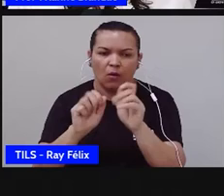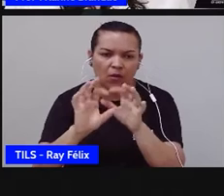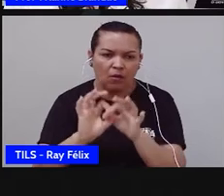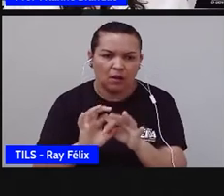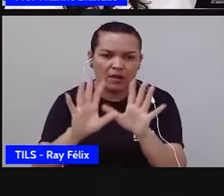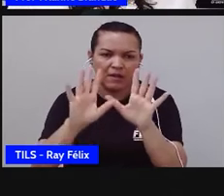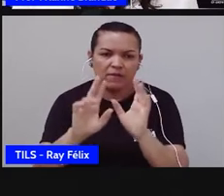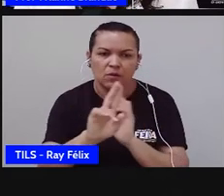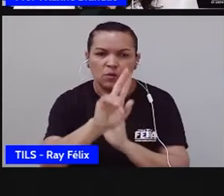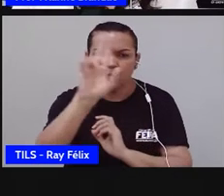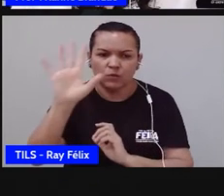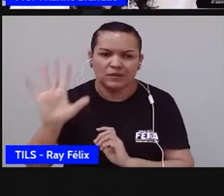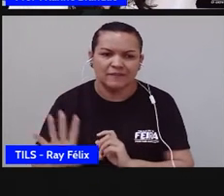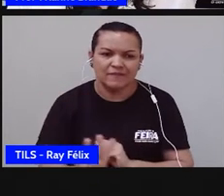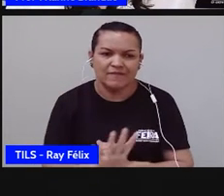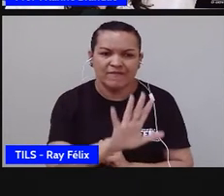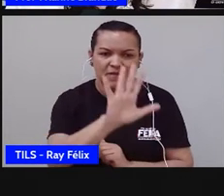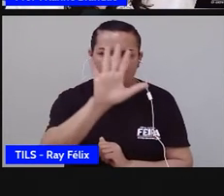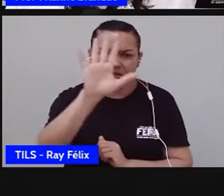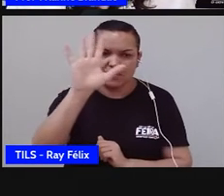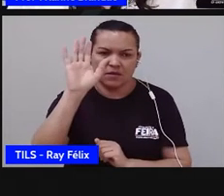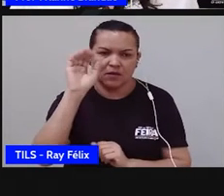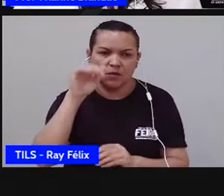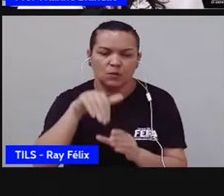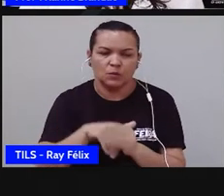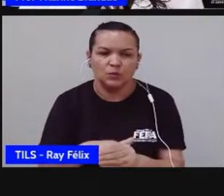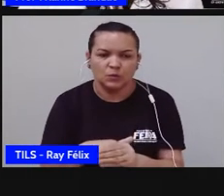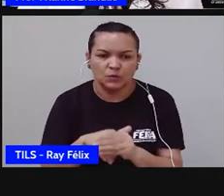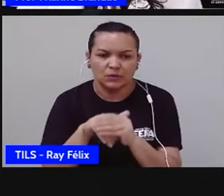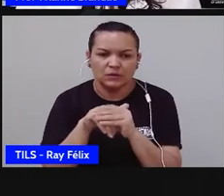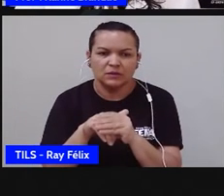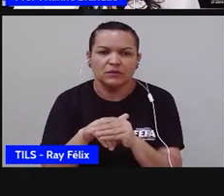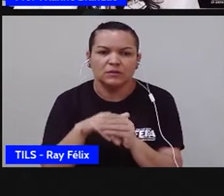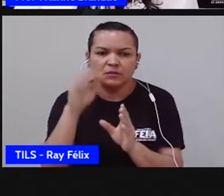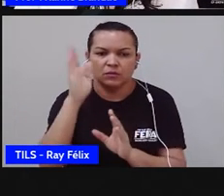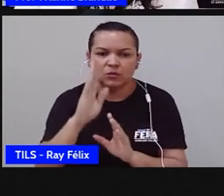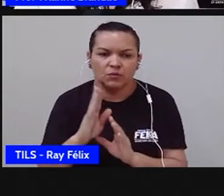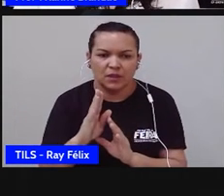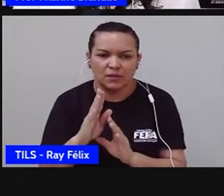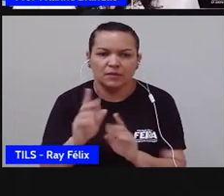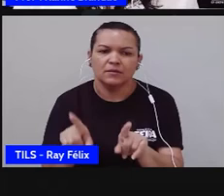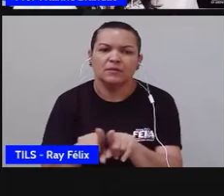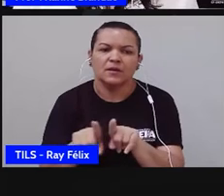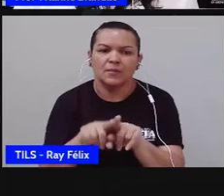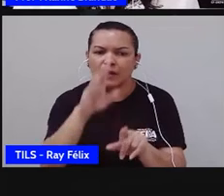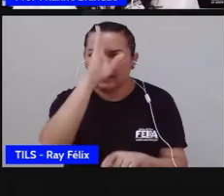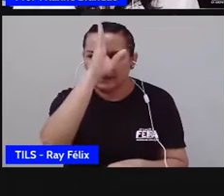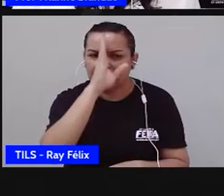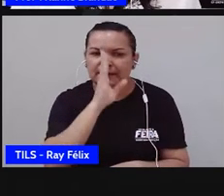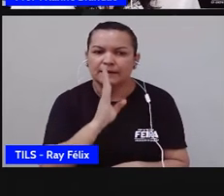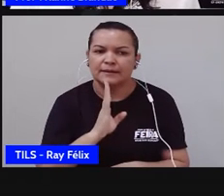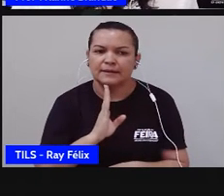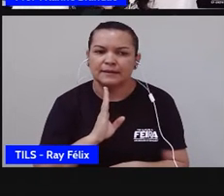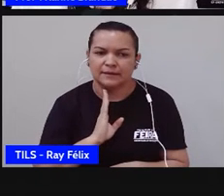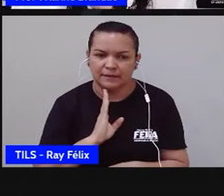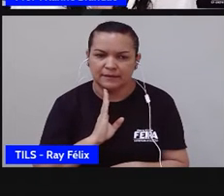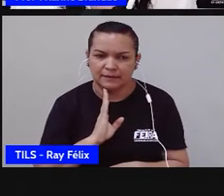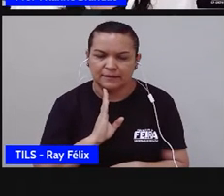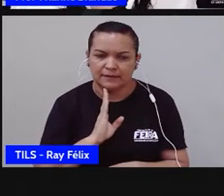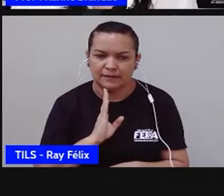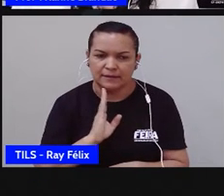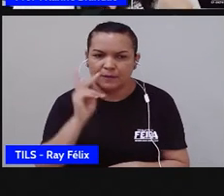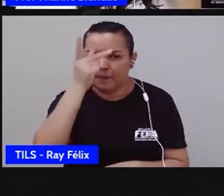universal e ele é integral. Além disso, o SUS, ele é gratuito. É um serviço de saúde para todo